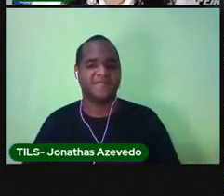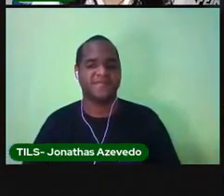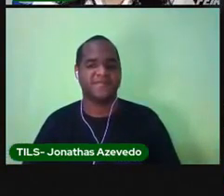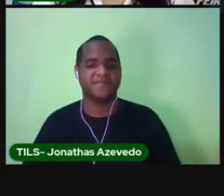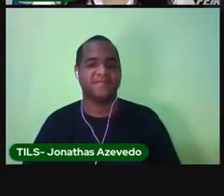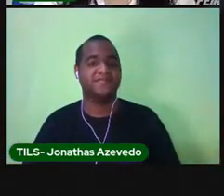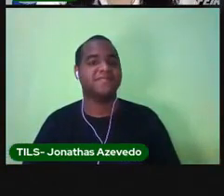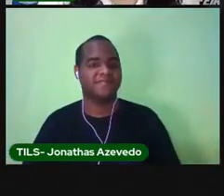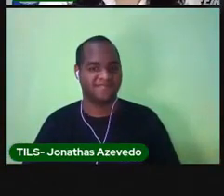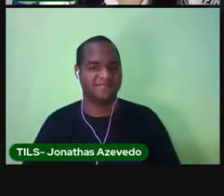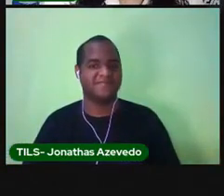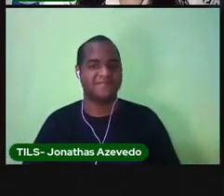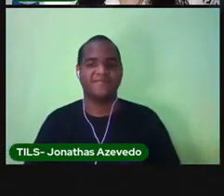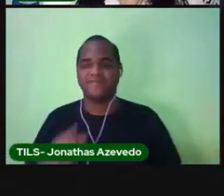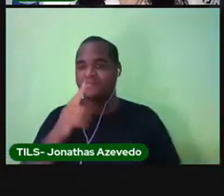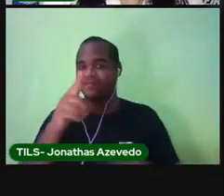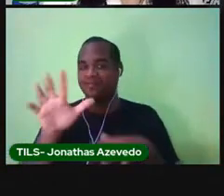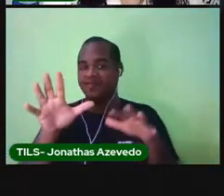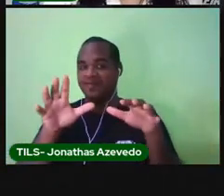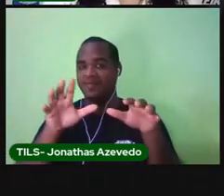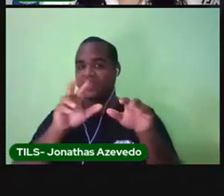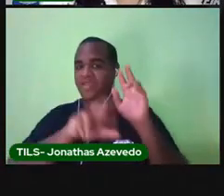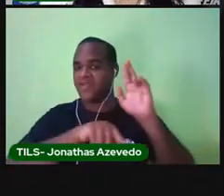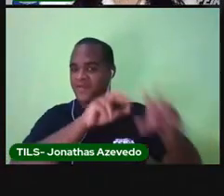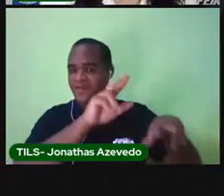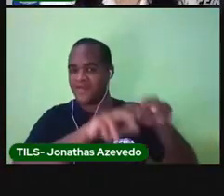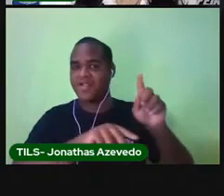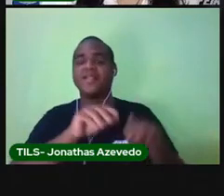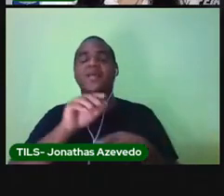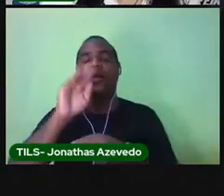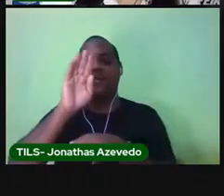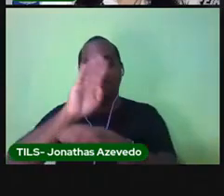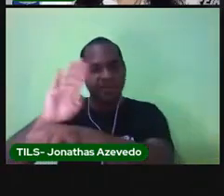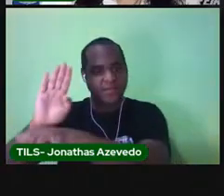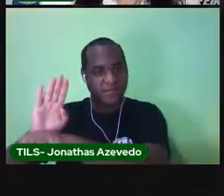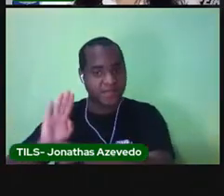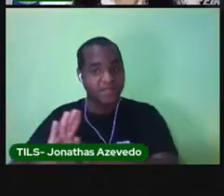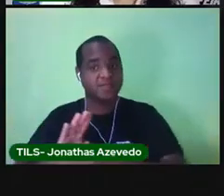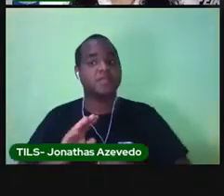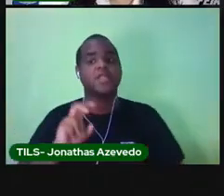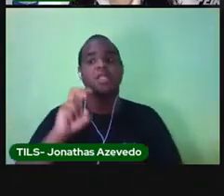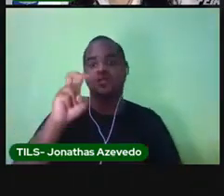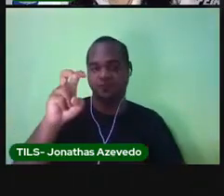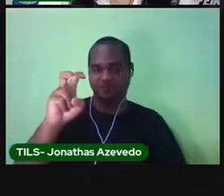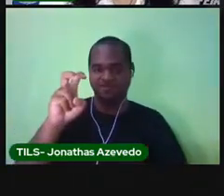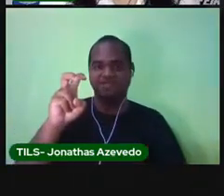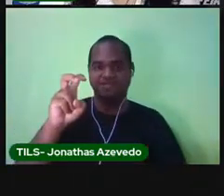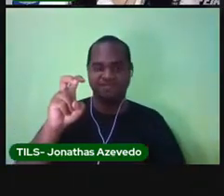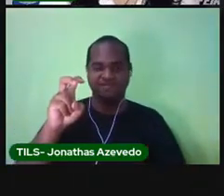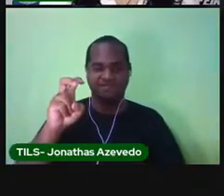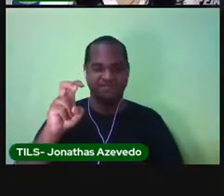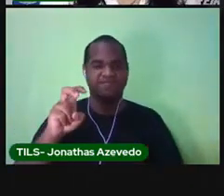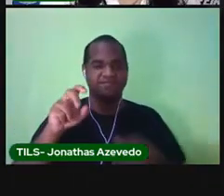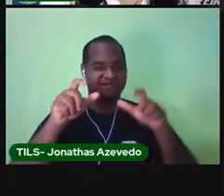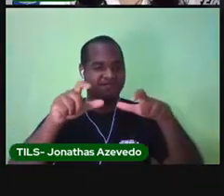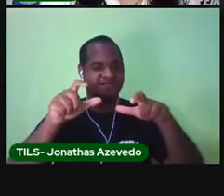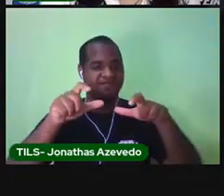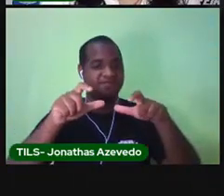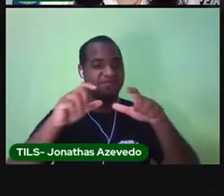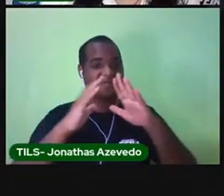Tipos de bairro. Os bairros, eles são de cinco tipos. Tem os bairros